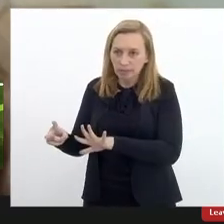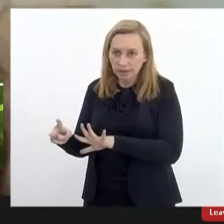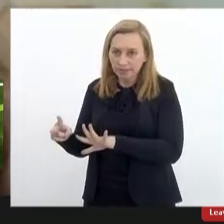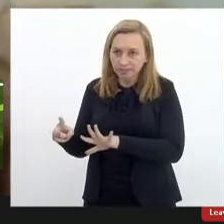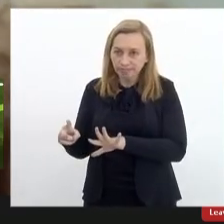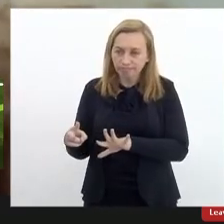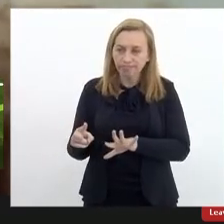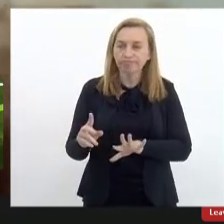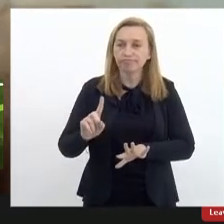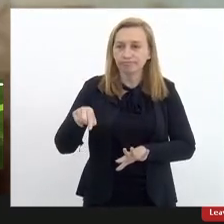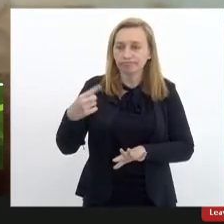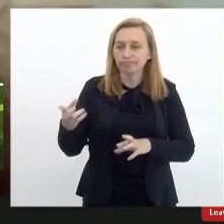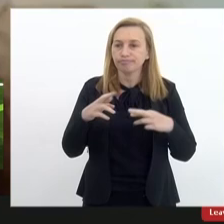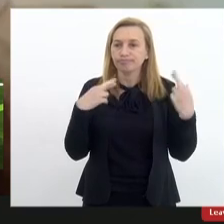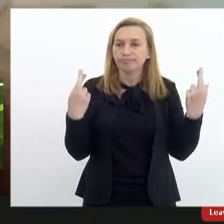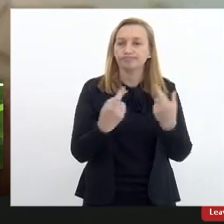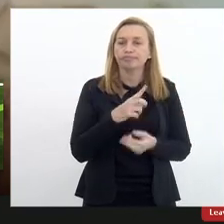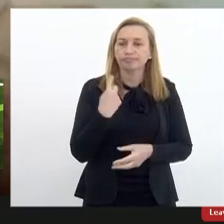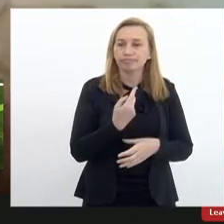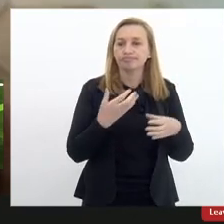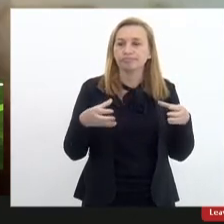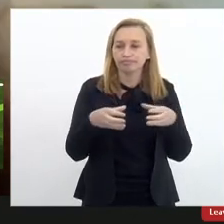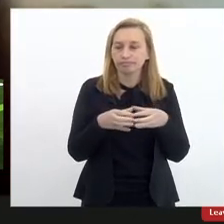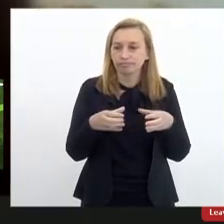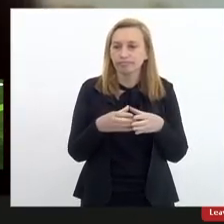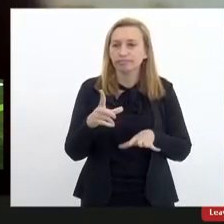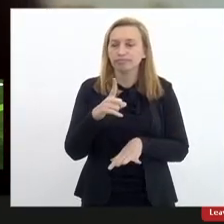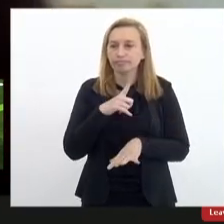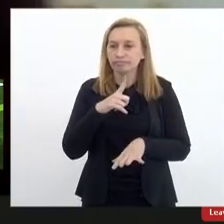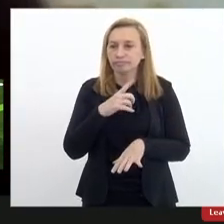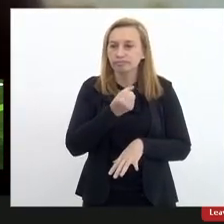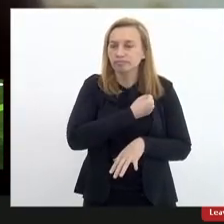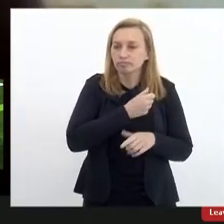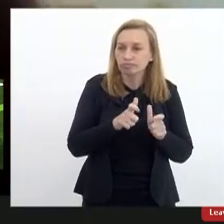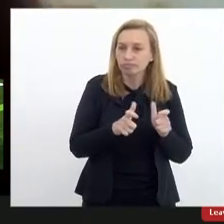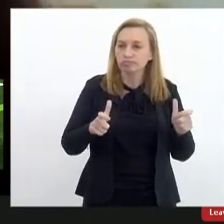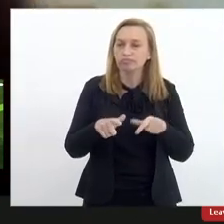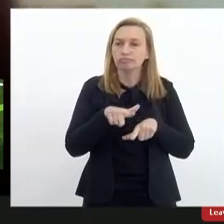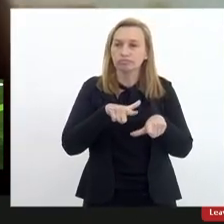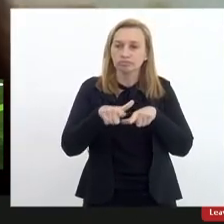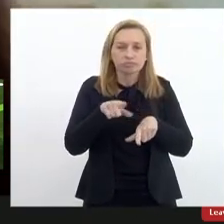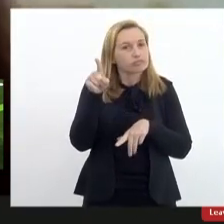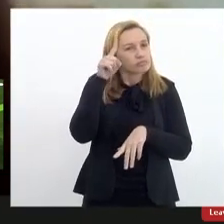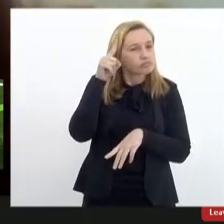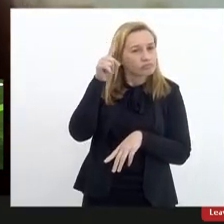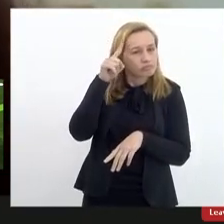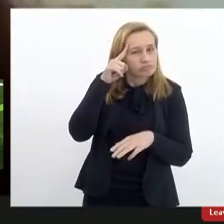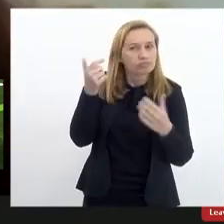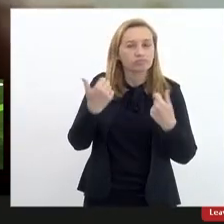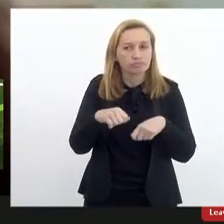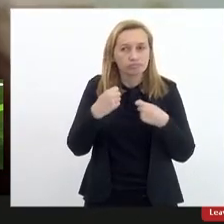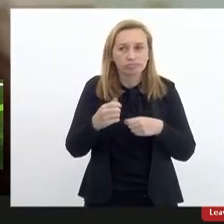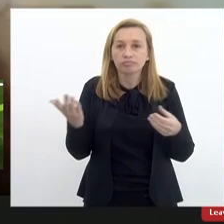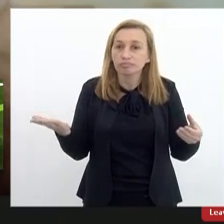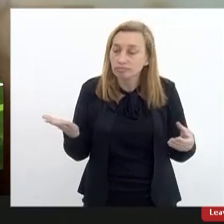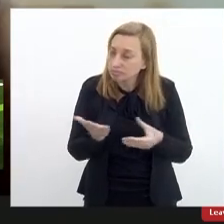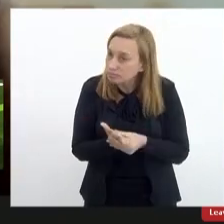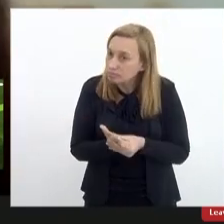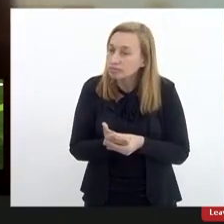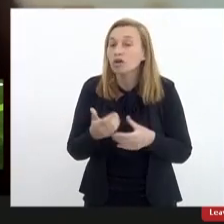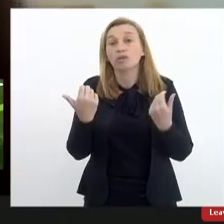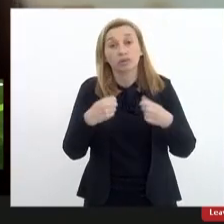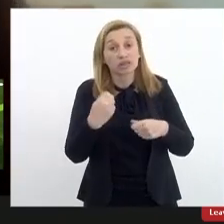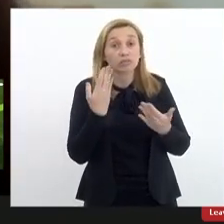haver outras reuniões do nosso grupo nós temos uma demanda de trabalho contínua porque precisamos estudar processos precisamos